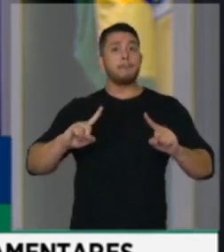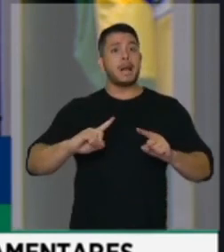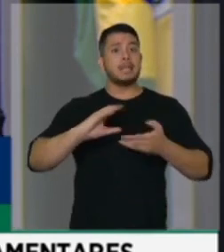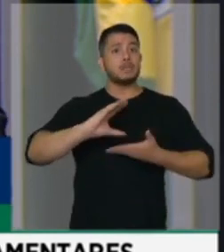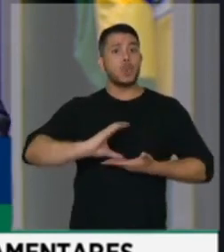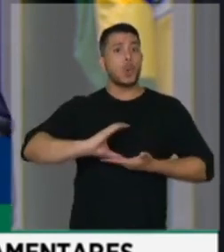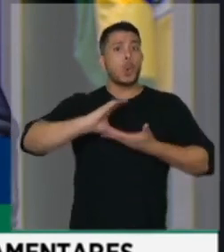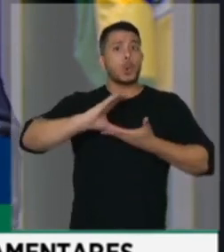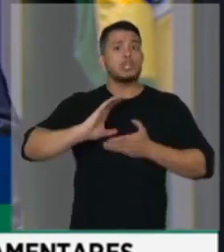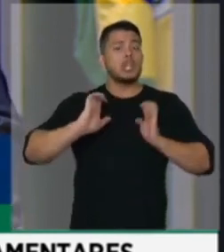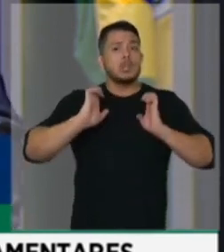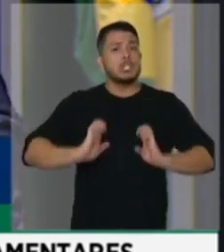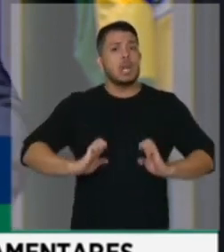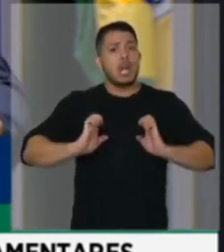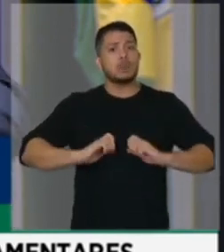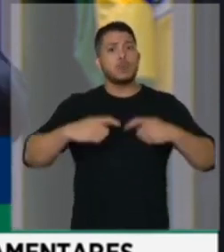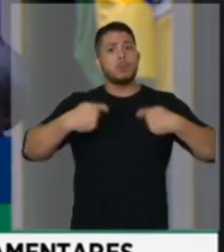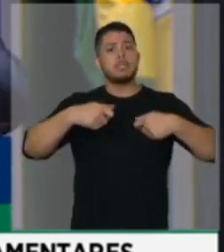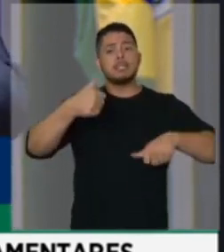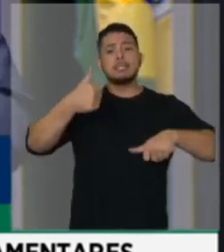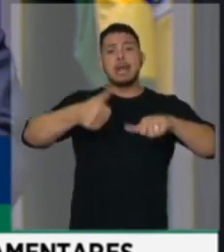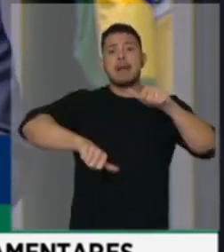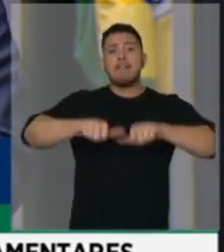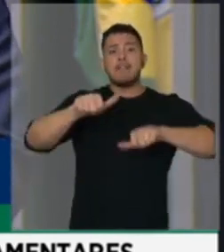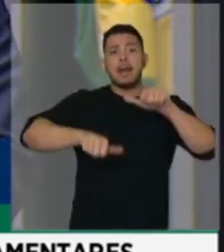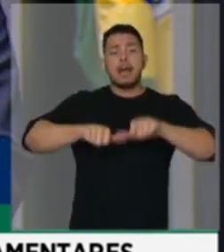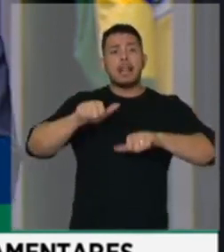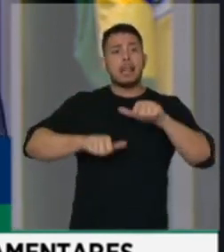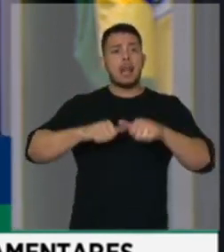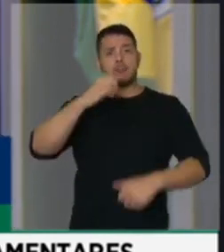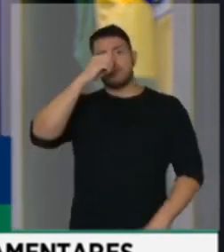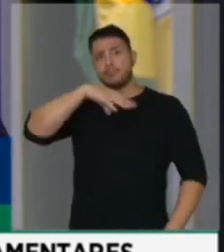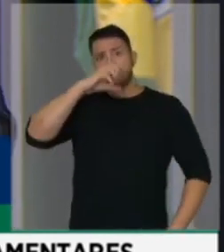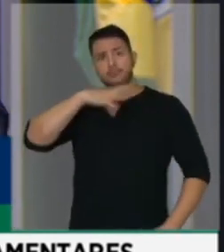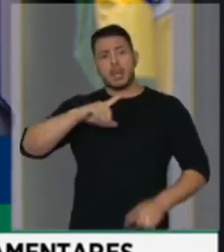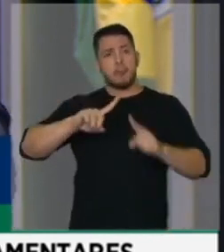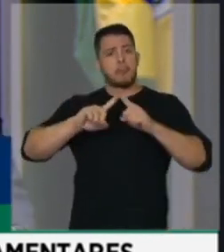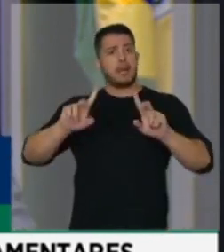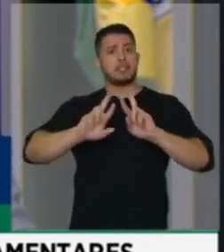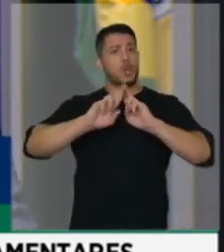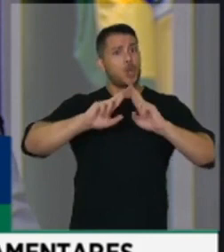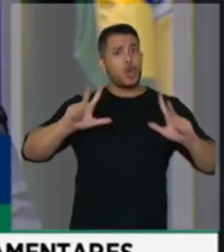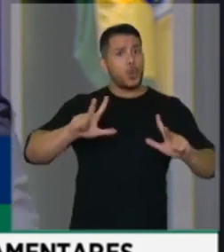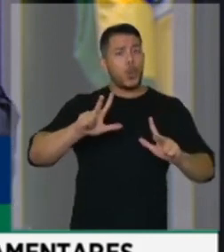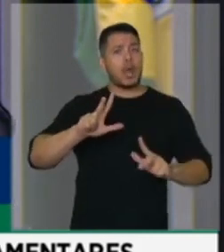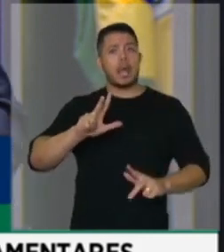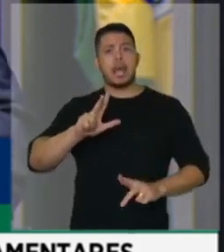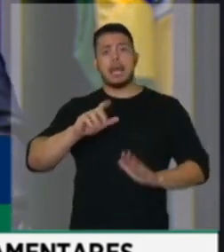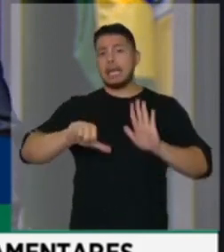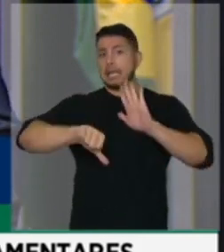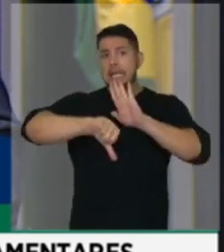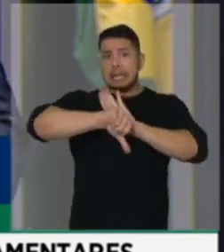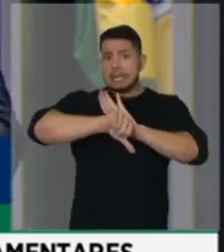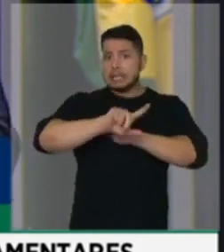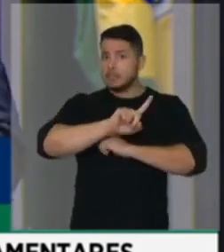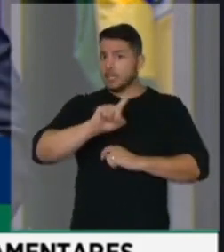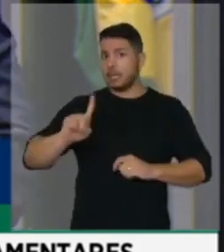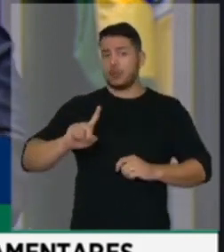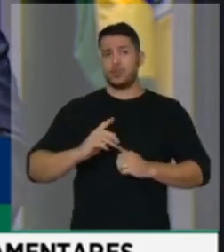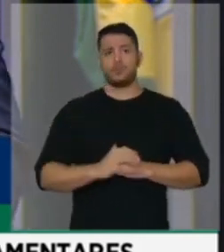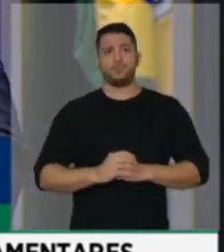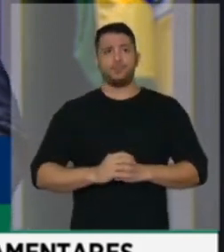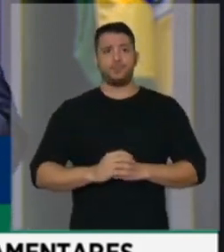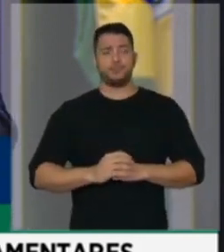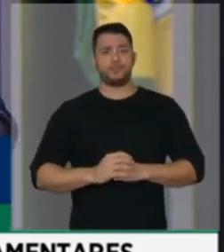julgar se ele cometia algum excesso, mas não um crime, mas não um crime. Essa PEC, ela vem